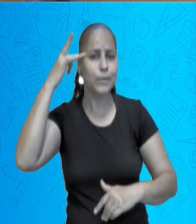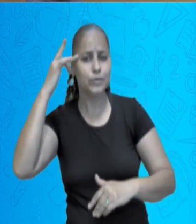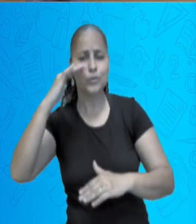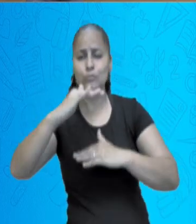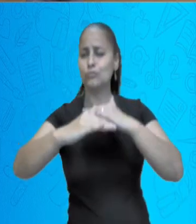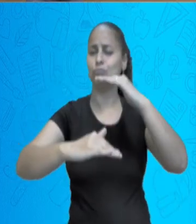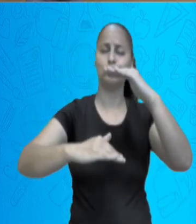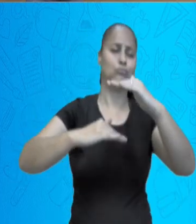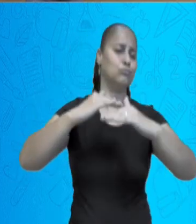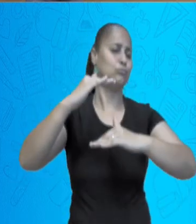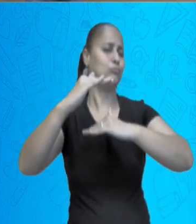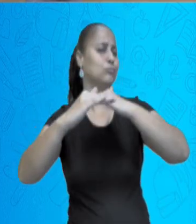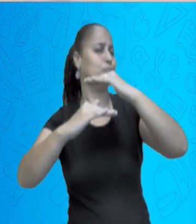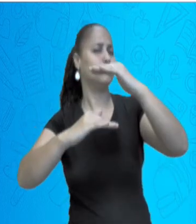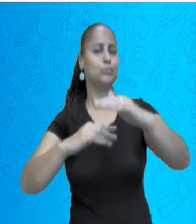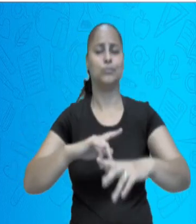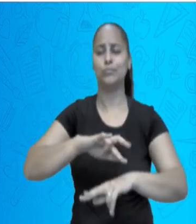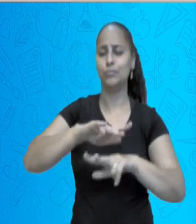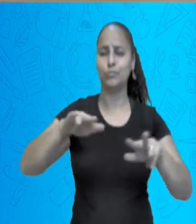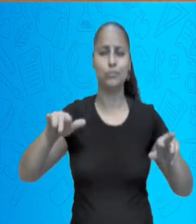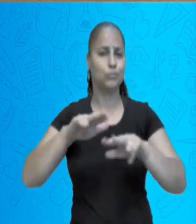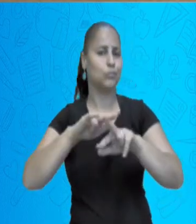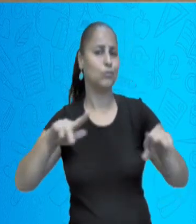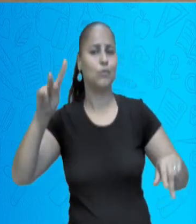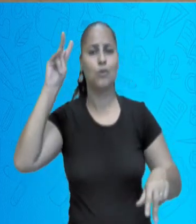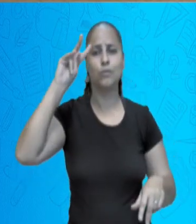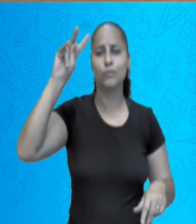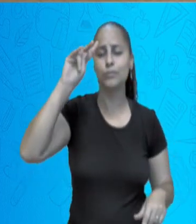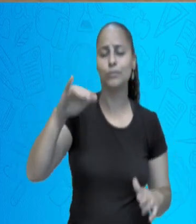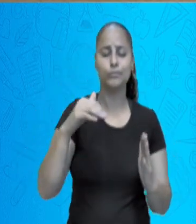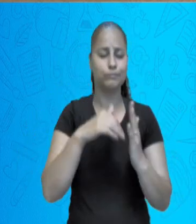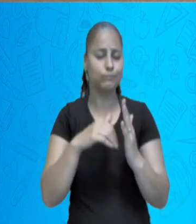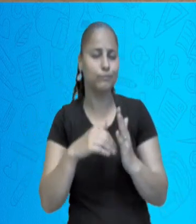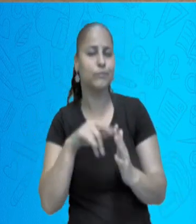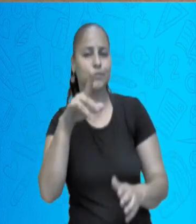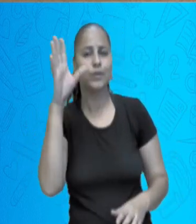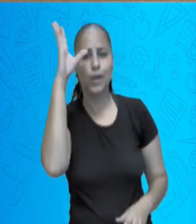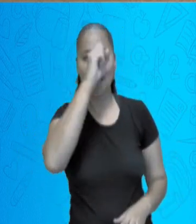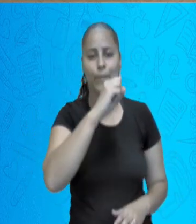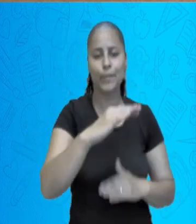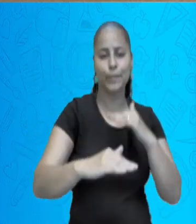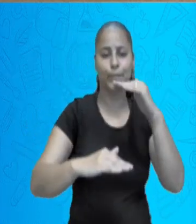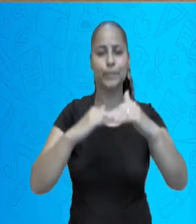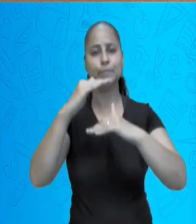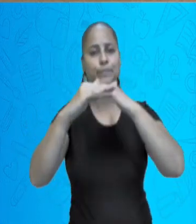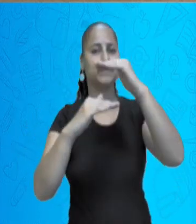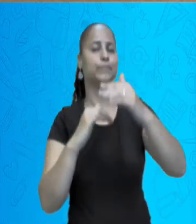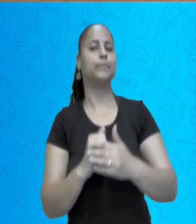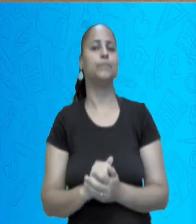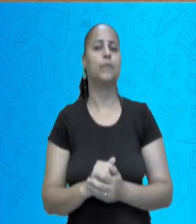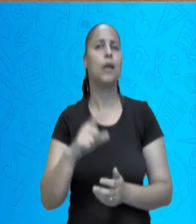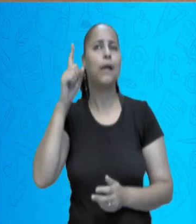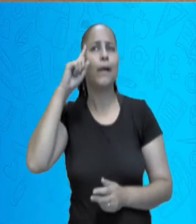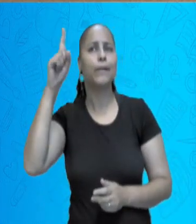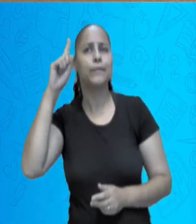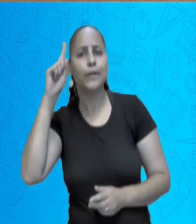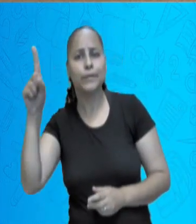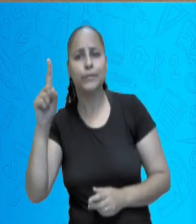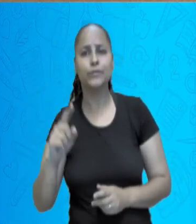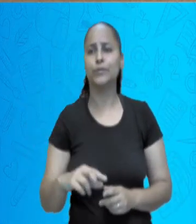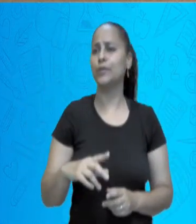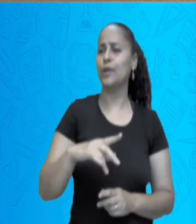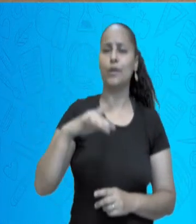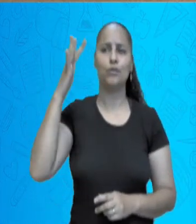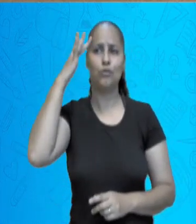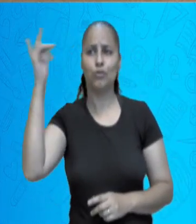muitas, mas muitas histórias, muitas reflexões e a cada dia ela vai se construindo, a cada dia nós vamos nos